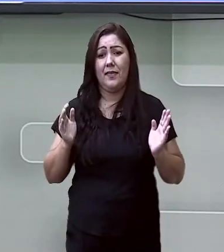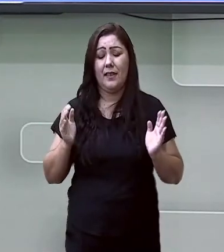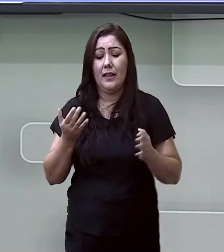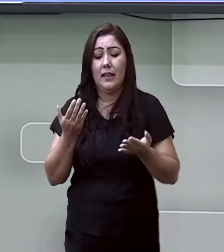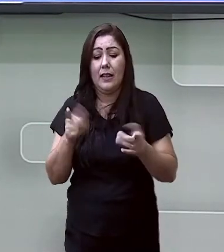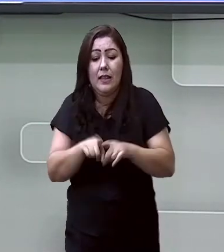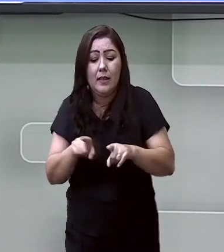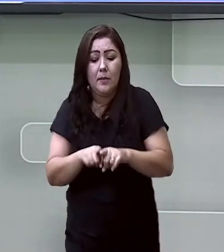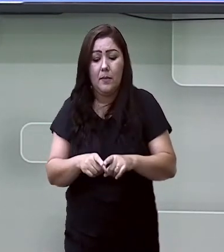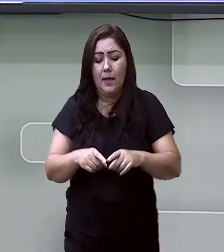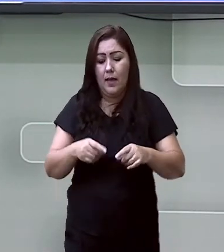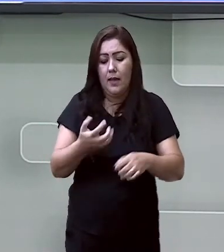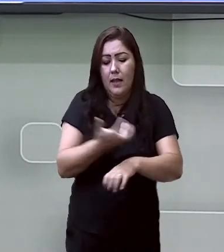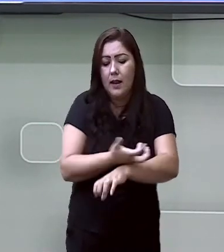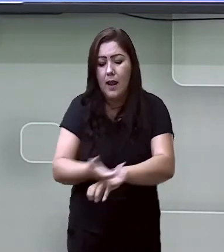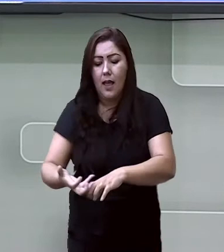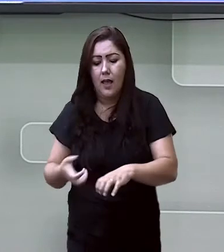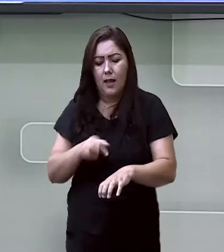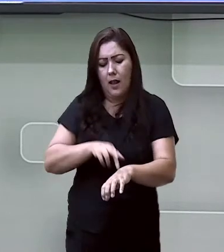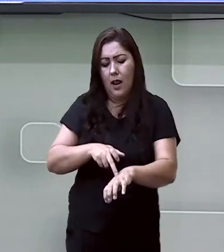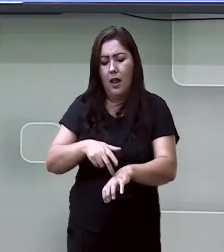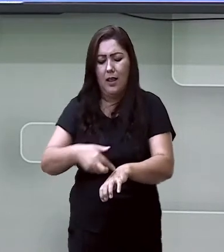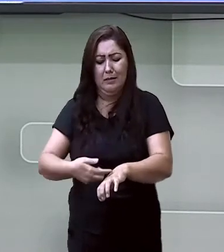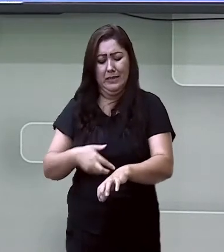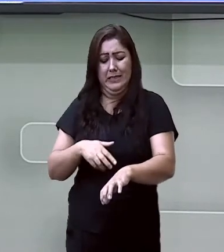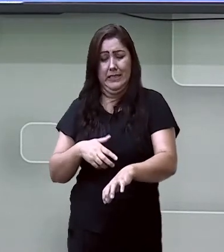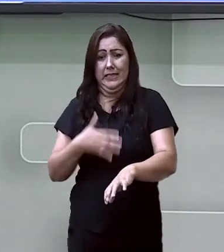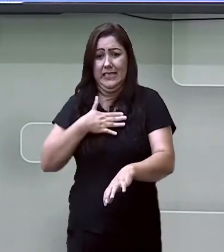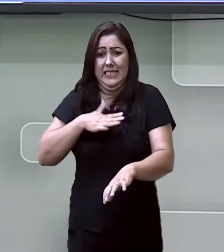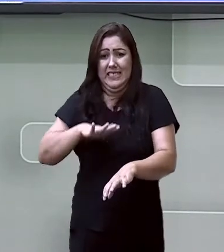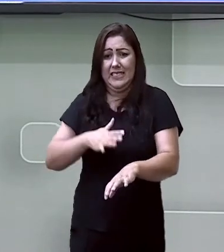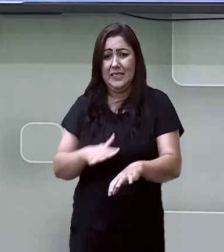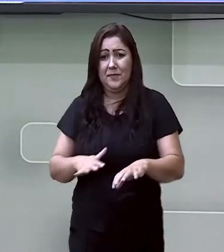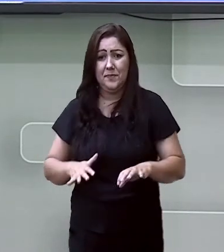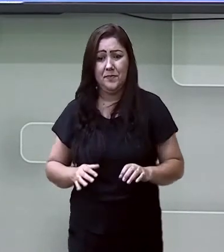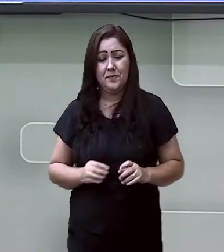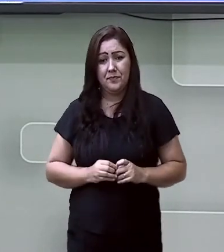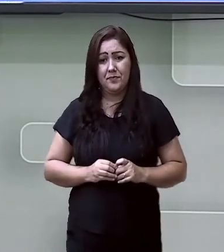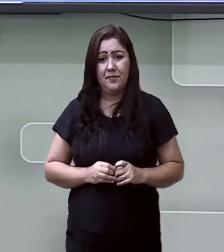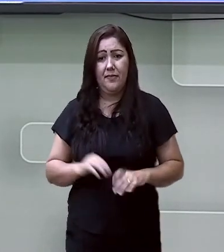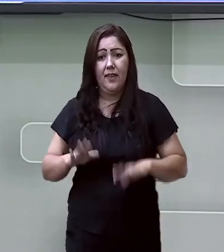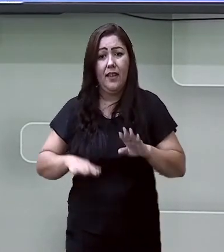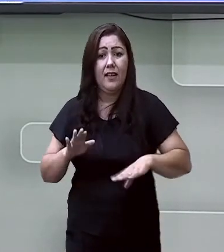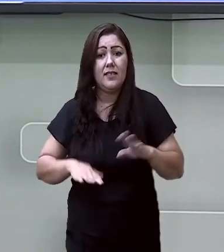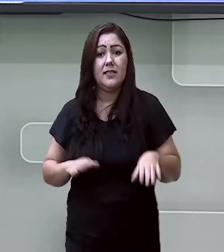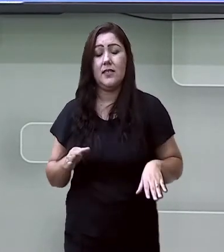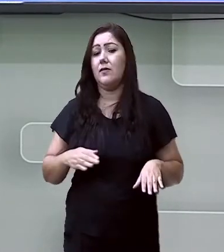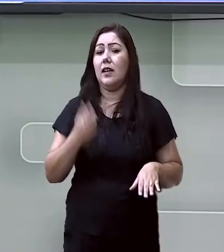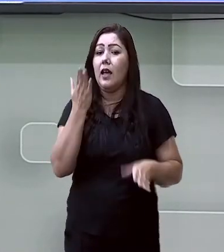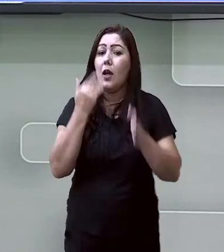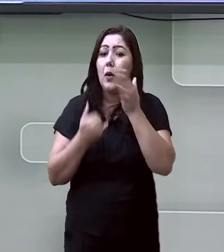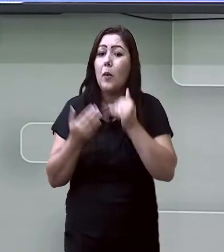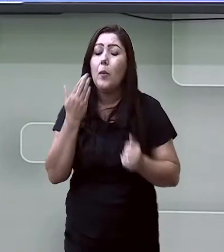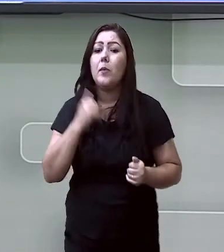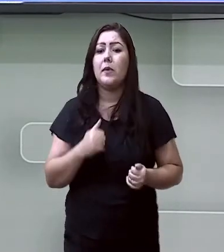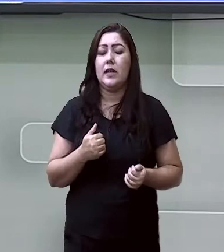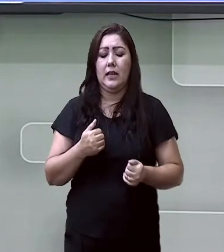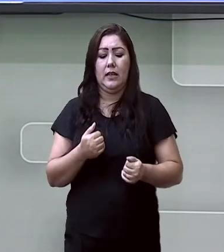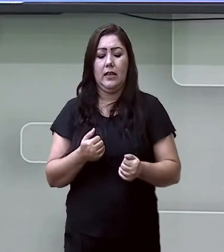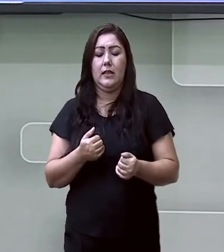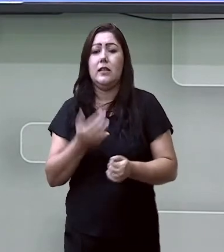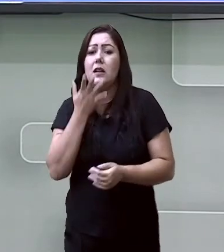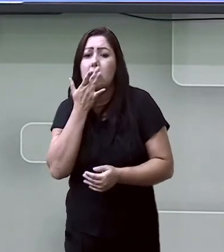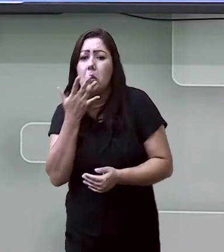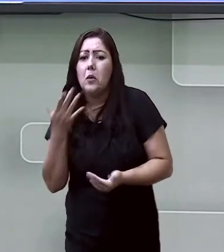areia, sujar as mãos. Às vezes, não aceitam alguns alimentos devido à cor, à consistência, ao